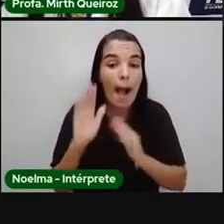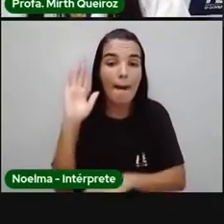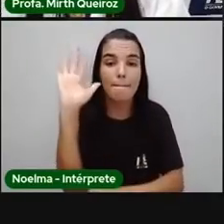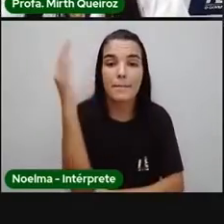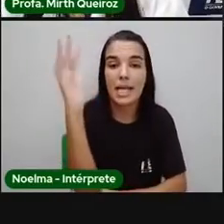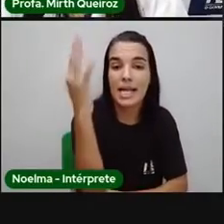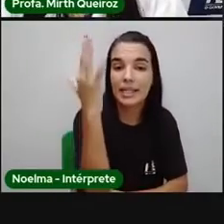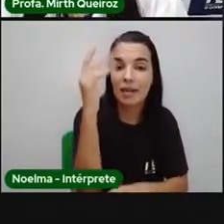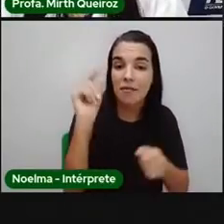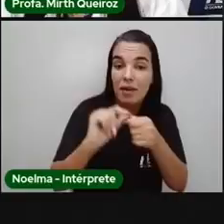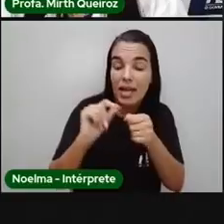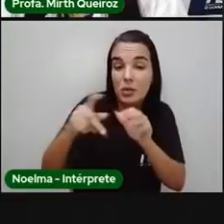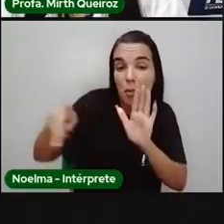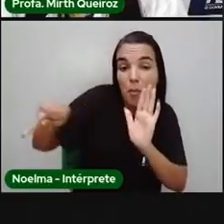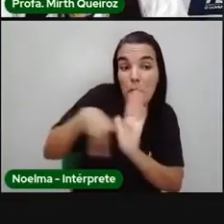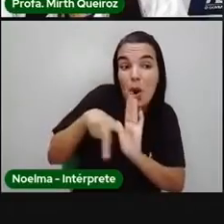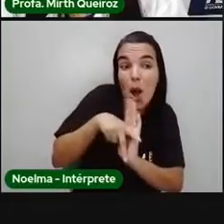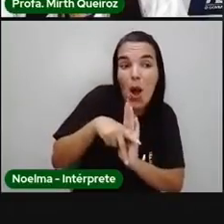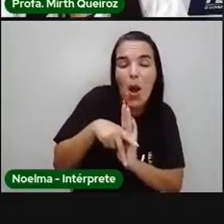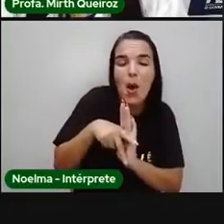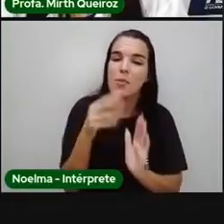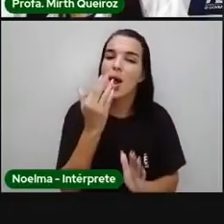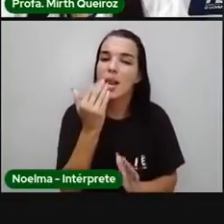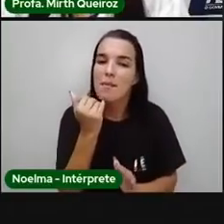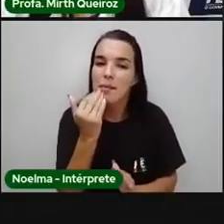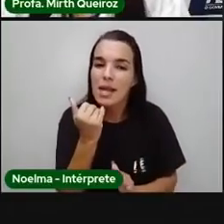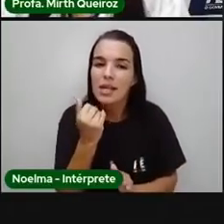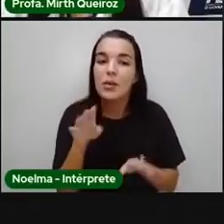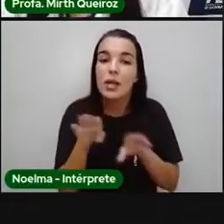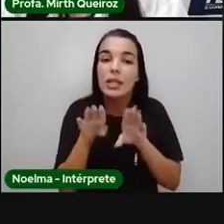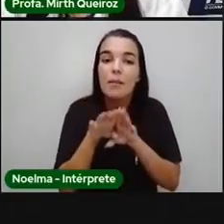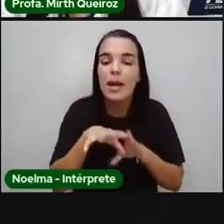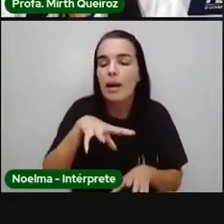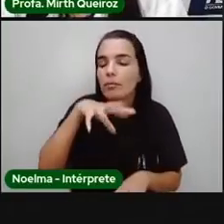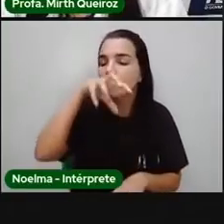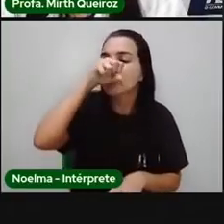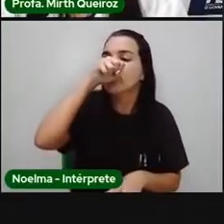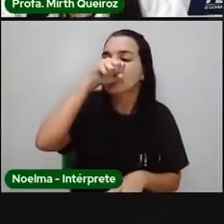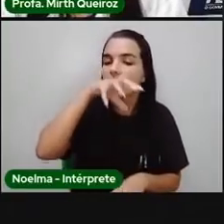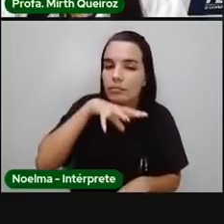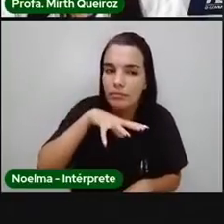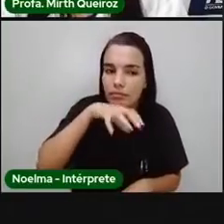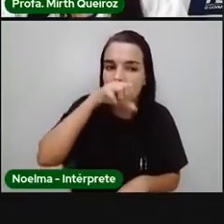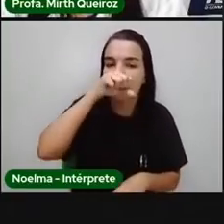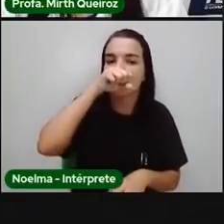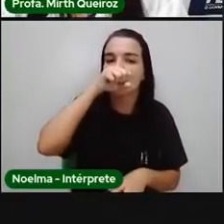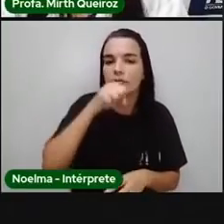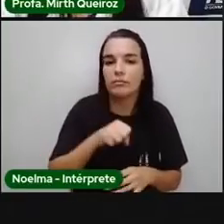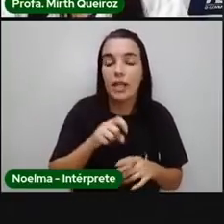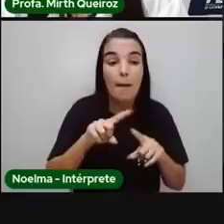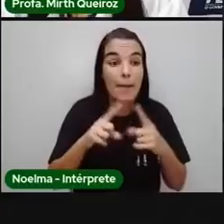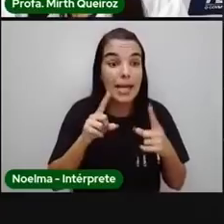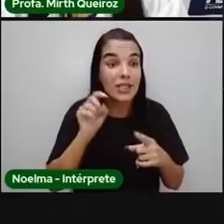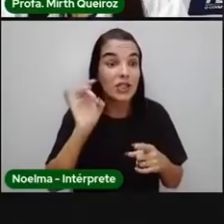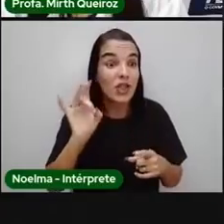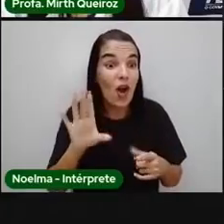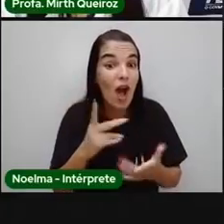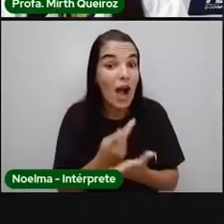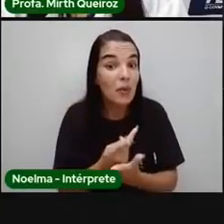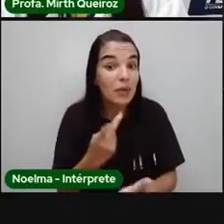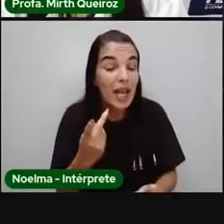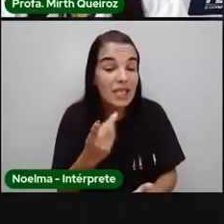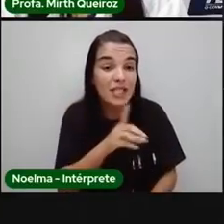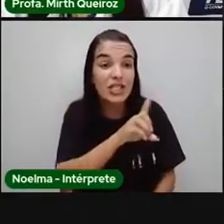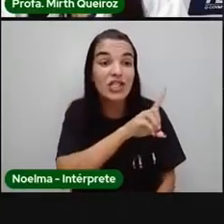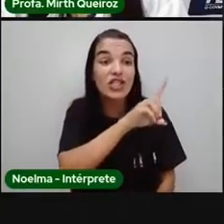A fotossíntese é o que só acontece durante o dia. Porque pra acontecer fotossíntese, precisamos ter